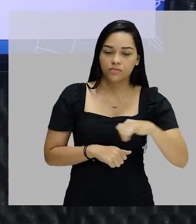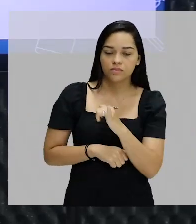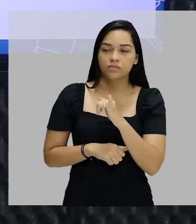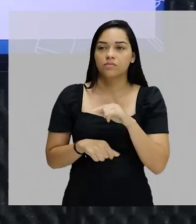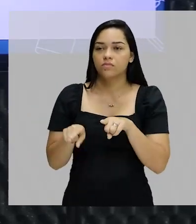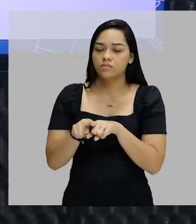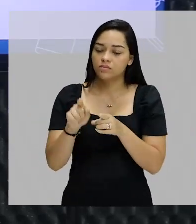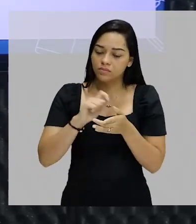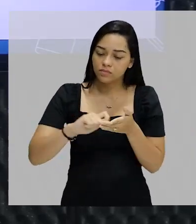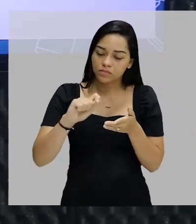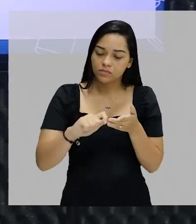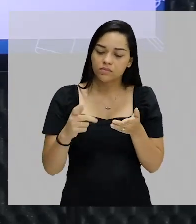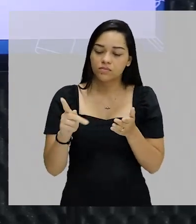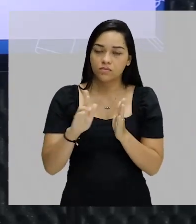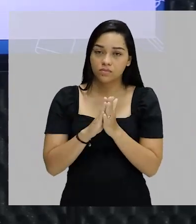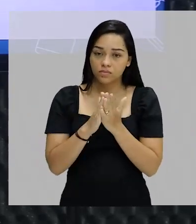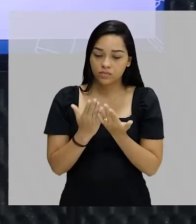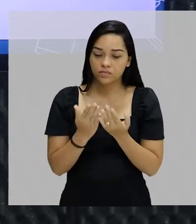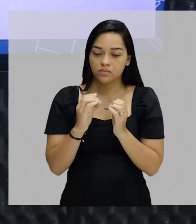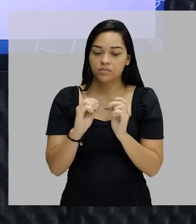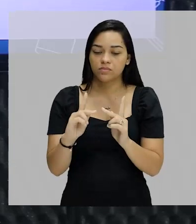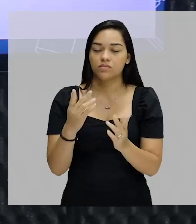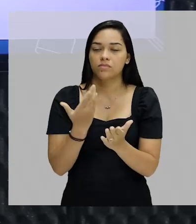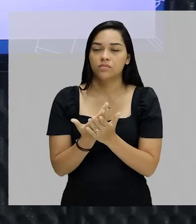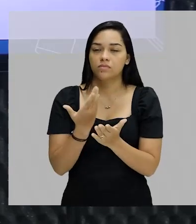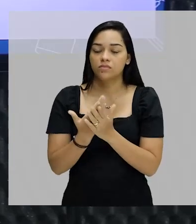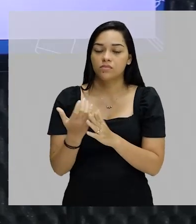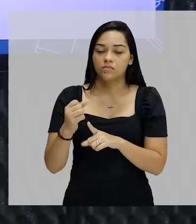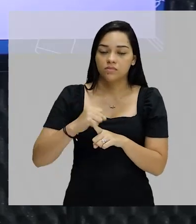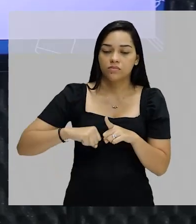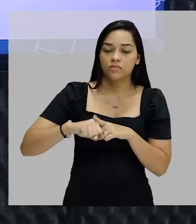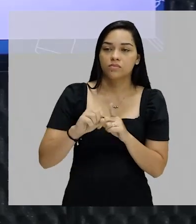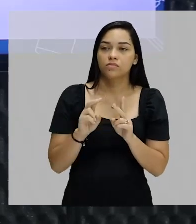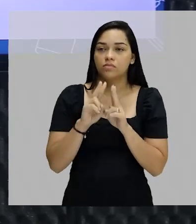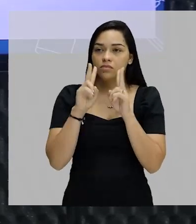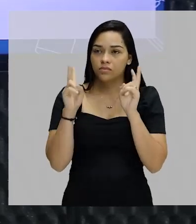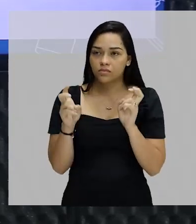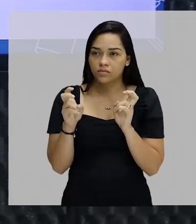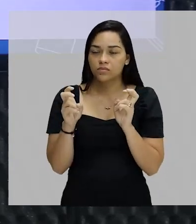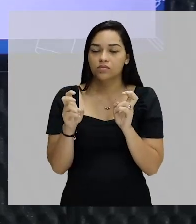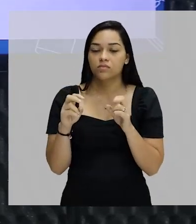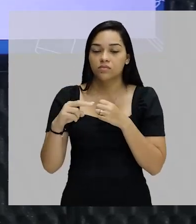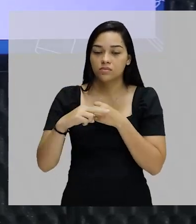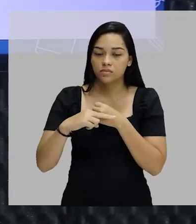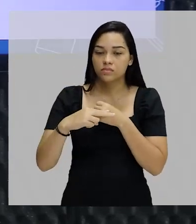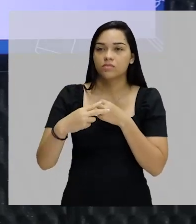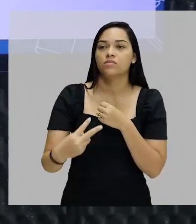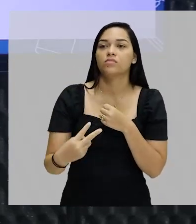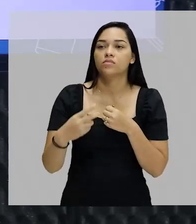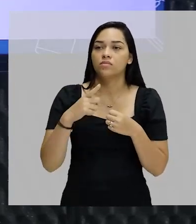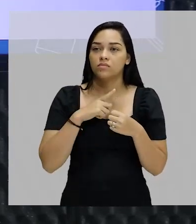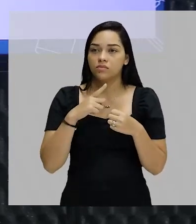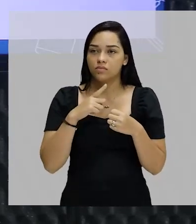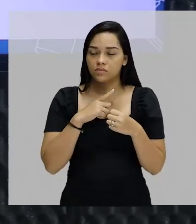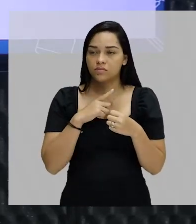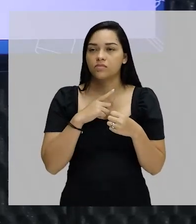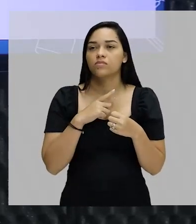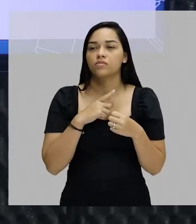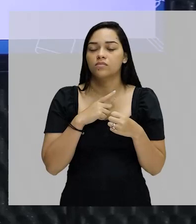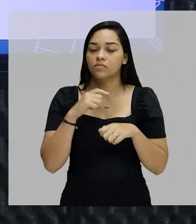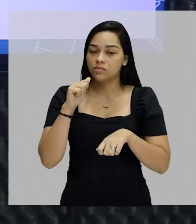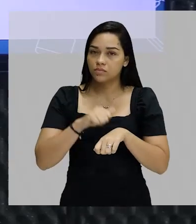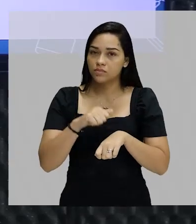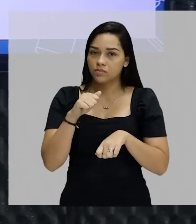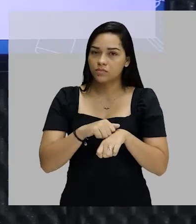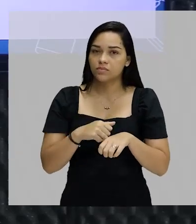copia logo isso aí no teu caderno, tá? A aula de Sociologia, o tema é as concepções naturalistas da